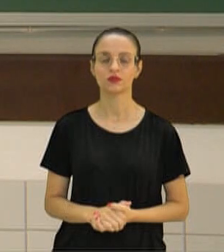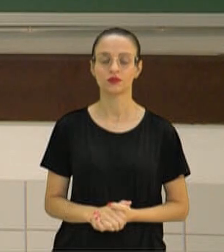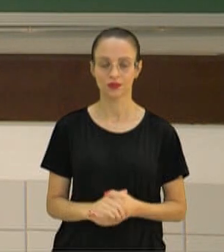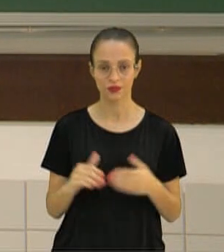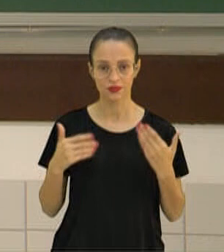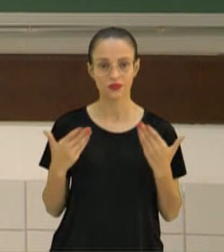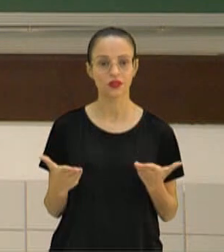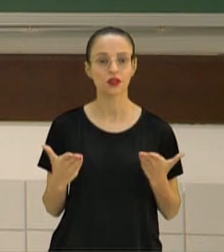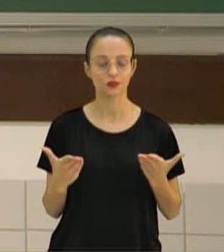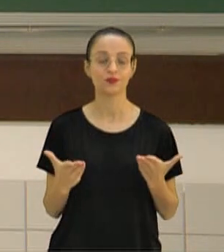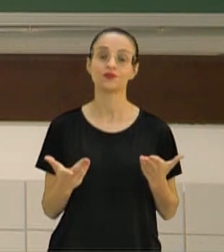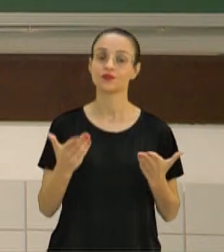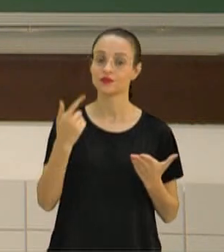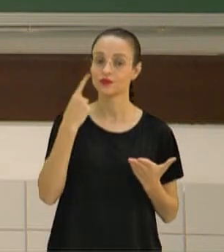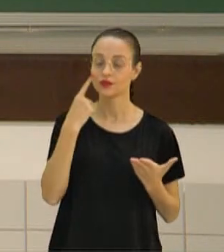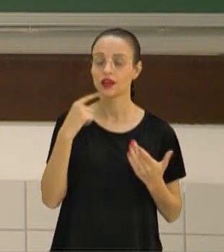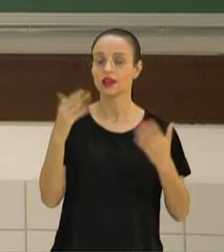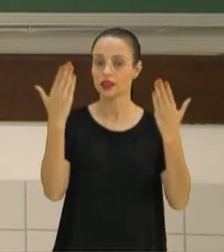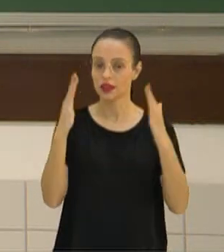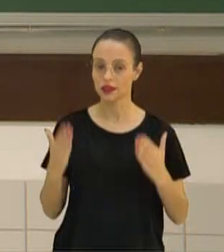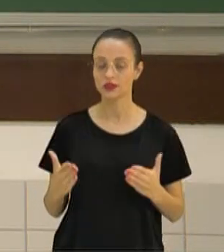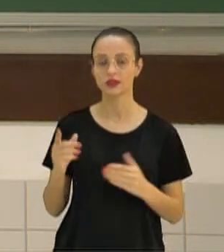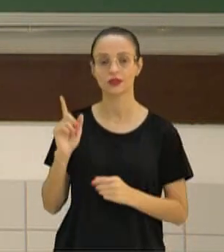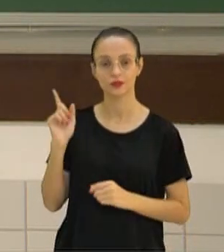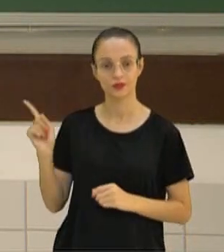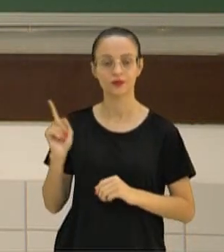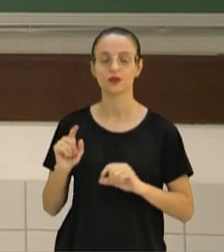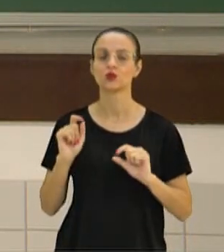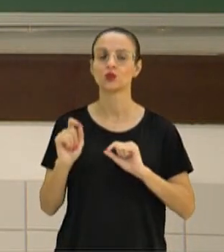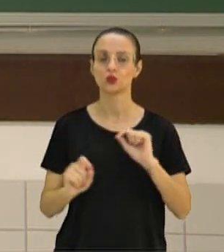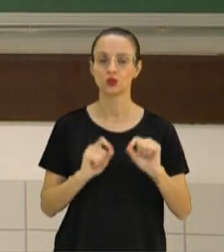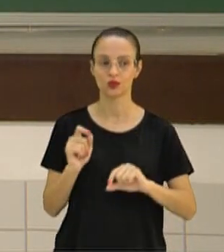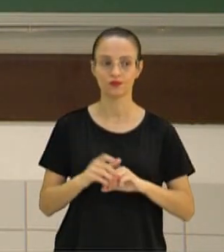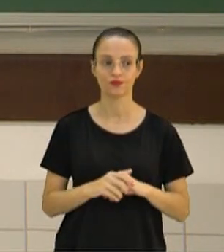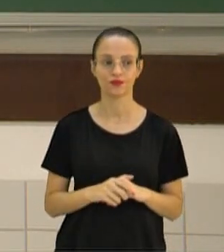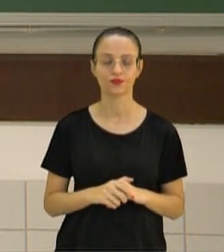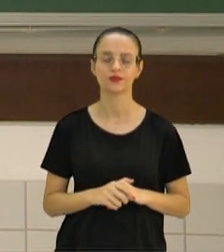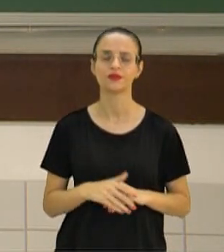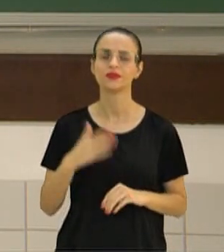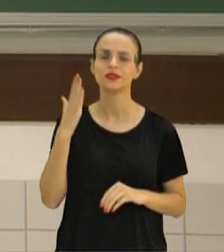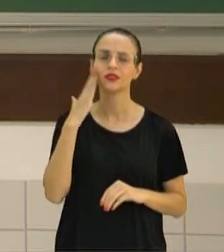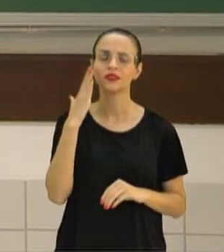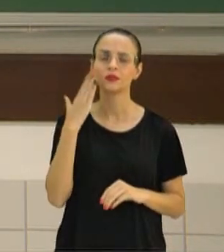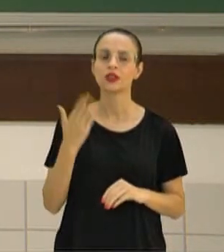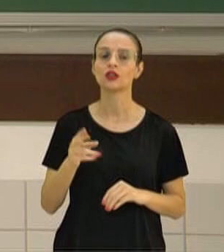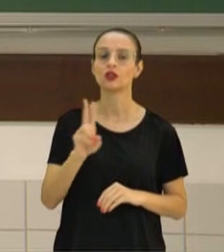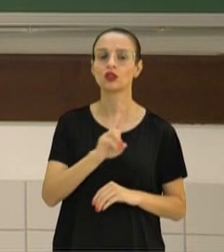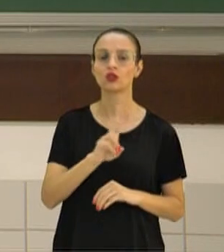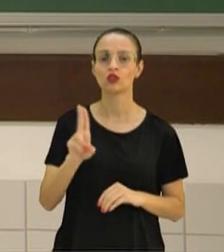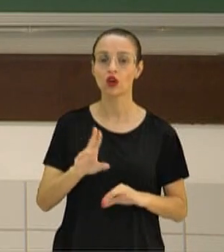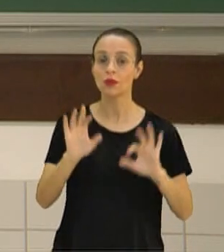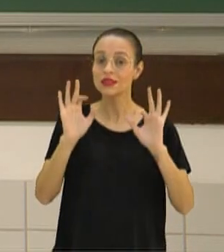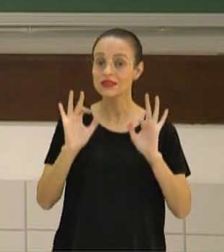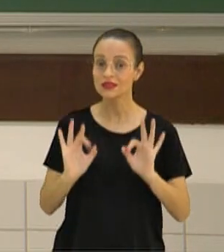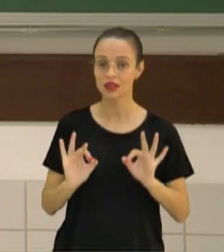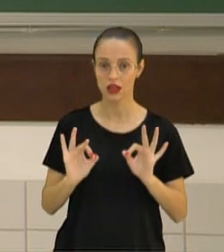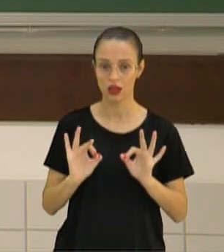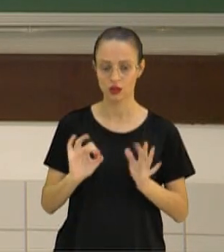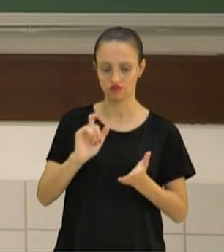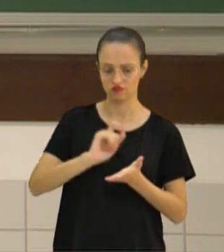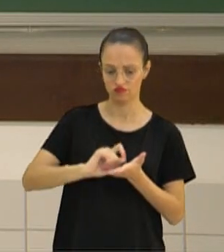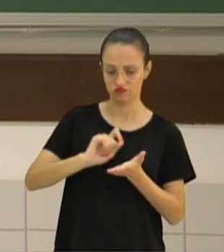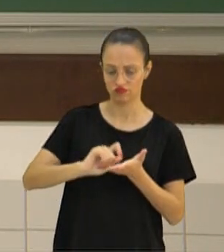Então, pessoal, vamos analisar o nosso quiz. Então, o que eu tenho aqui? Eu quero saber qual nome científico está escrito corretamente.